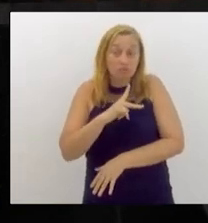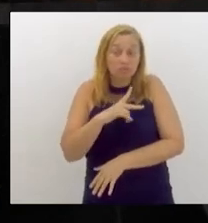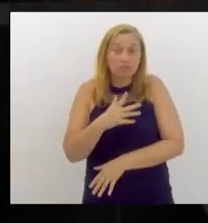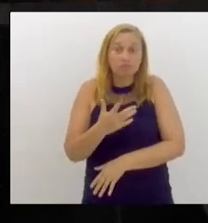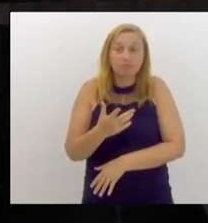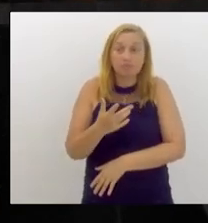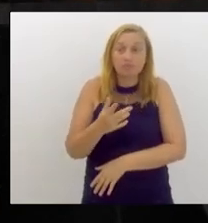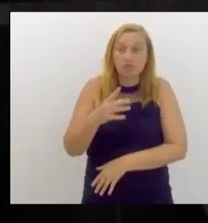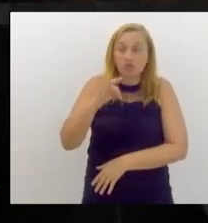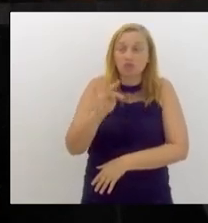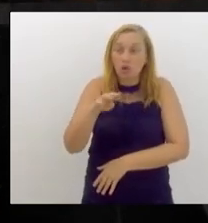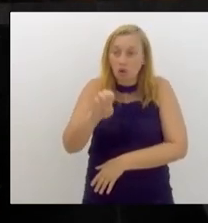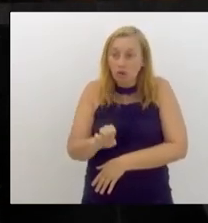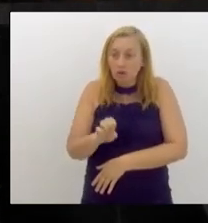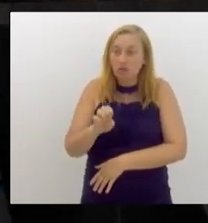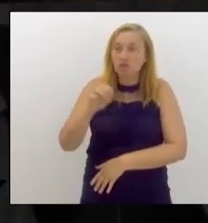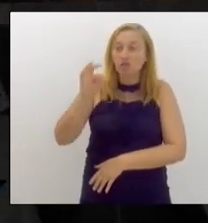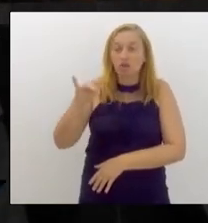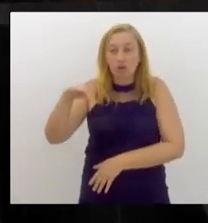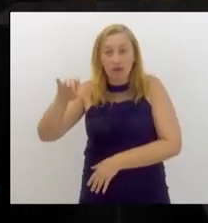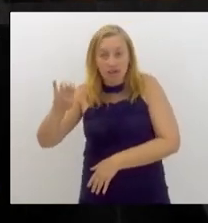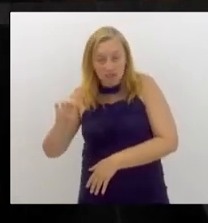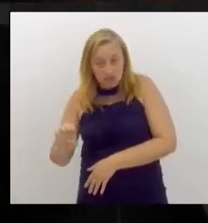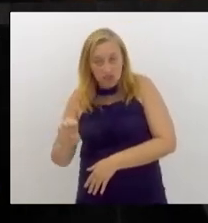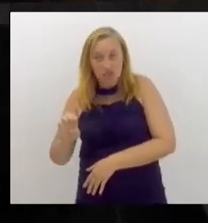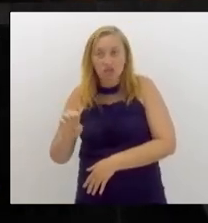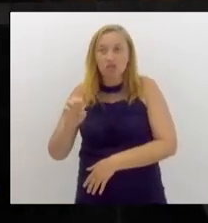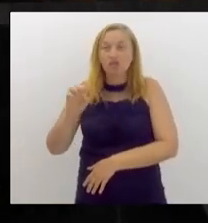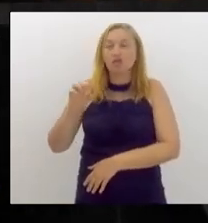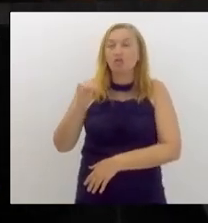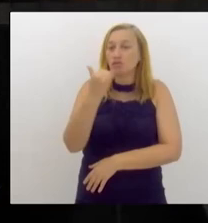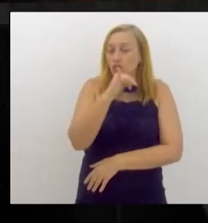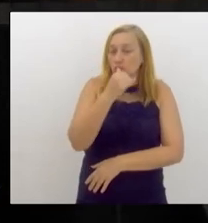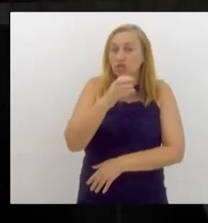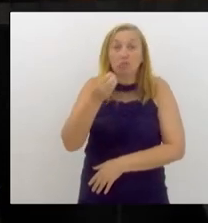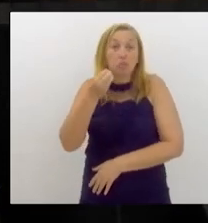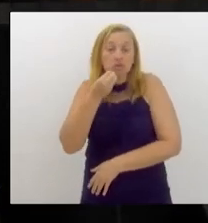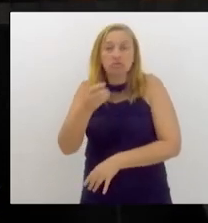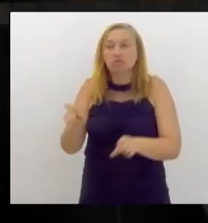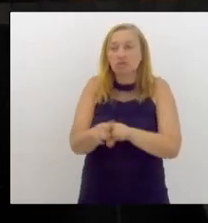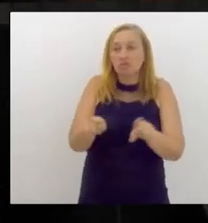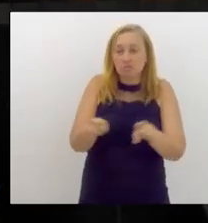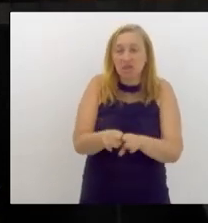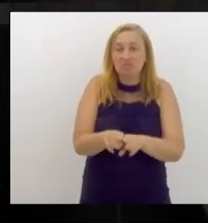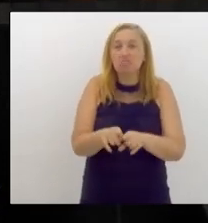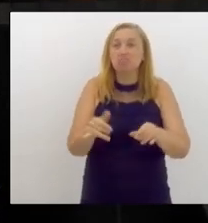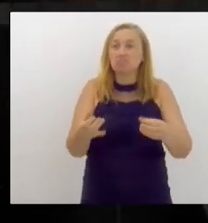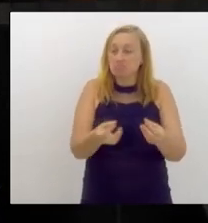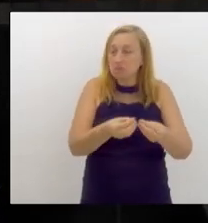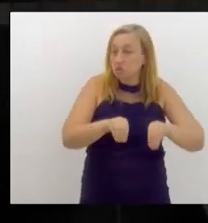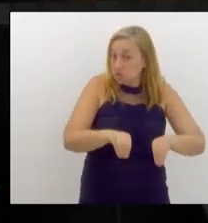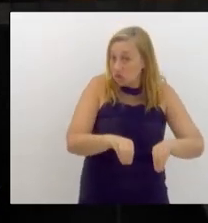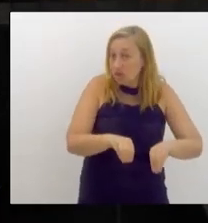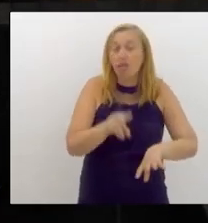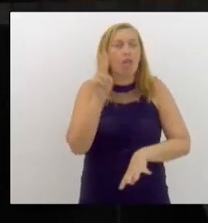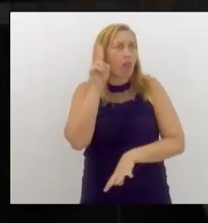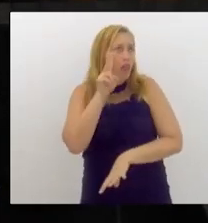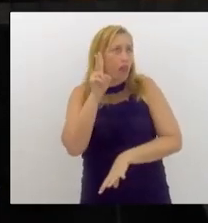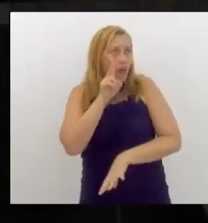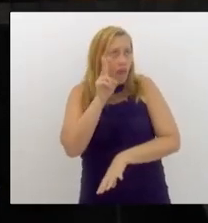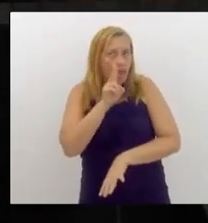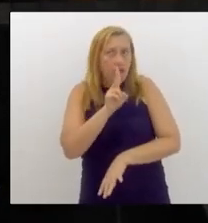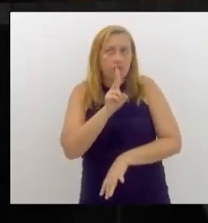Norte e Noroeste Fluminense, naquela oportunidade, foi duramente atingido. Me lembro até que